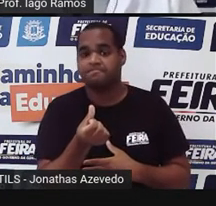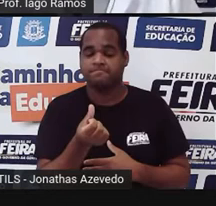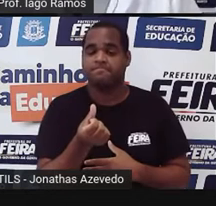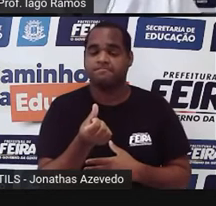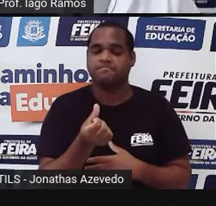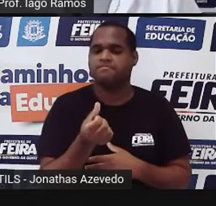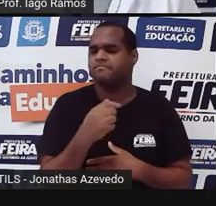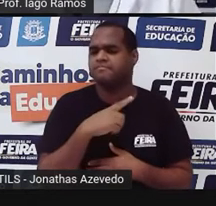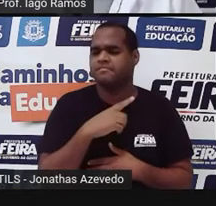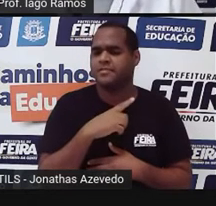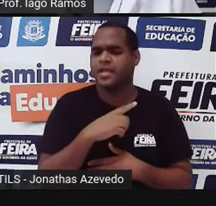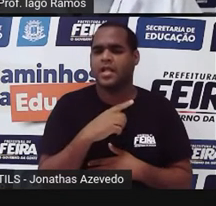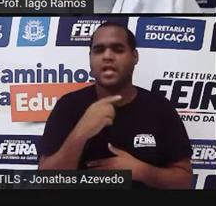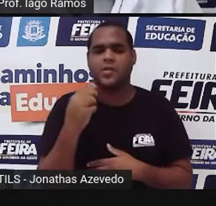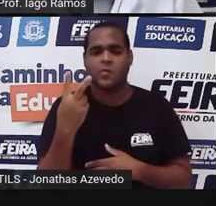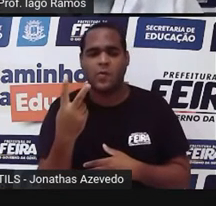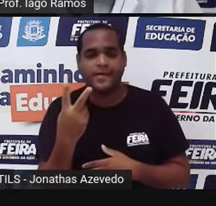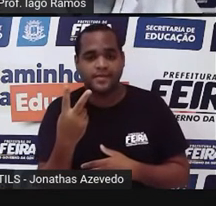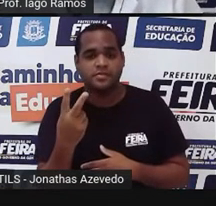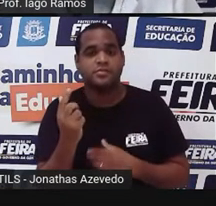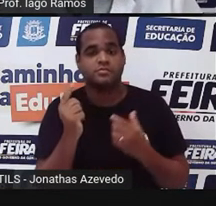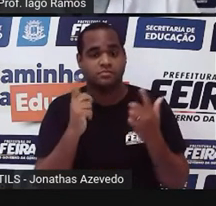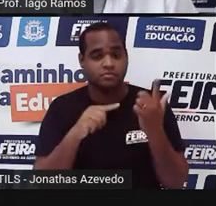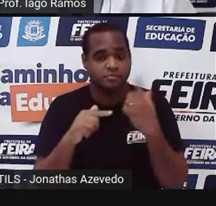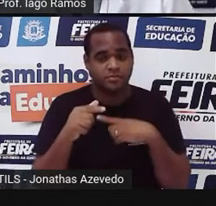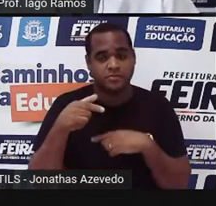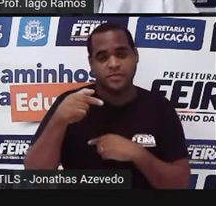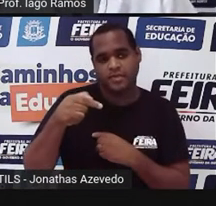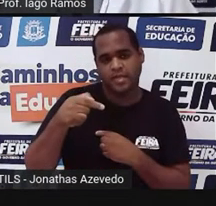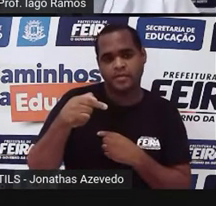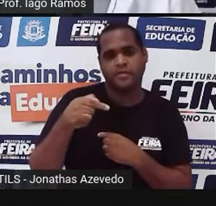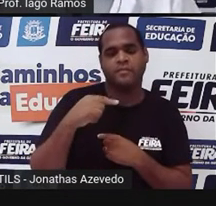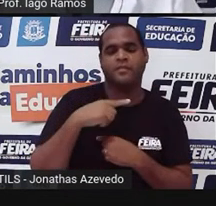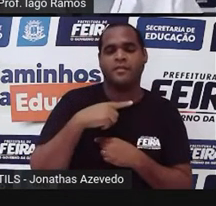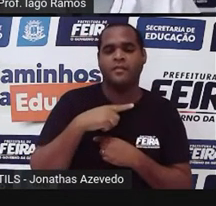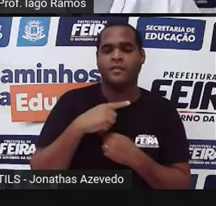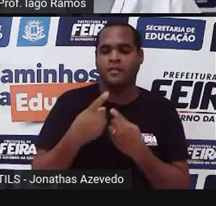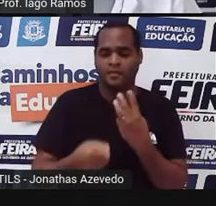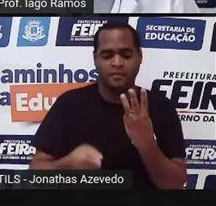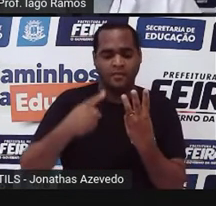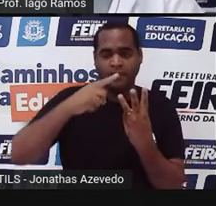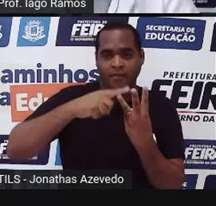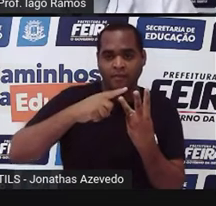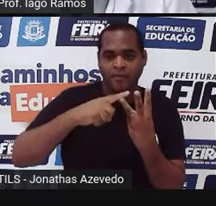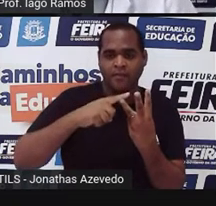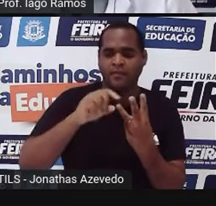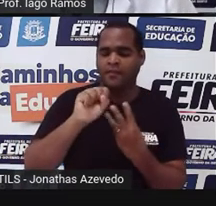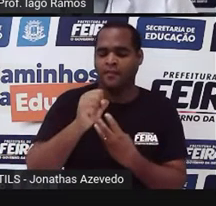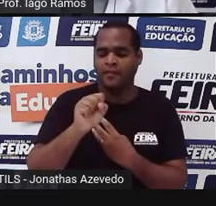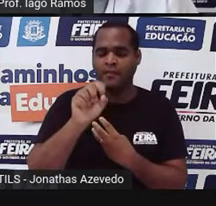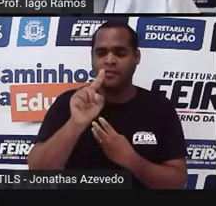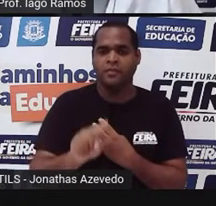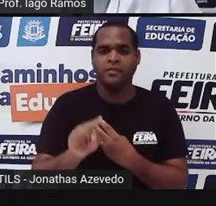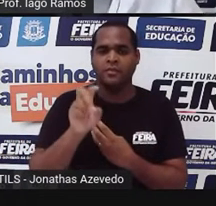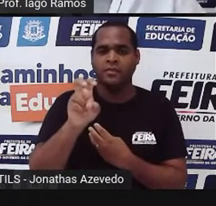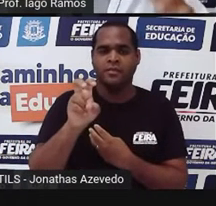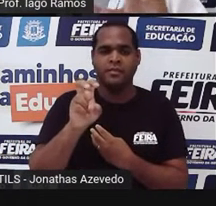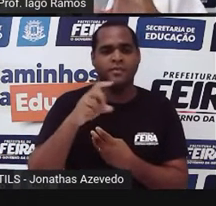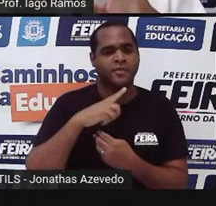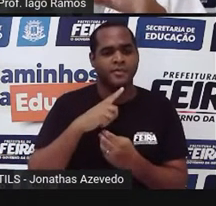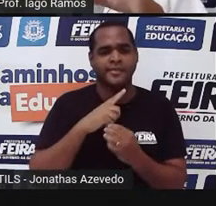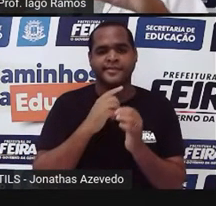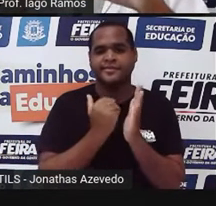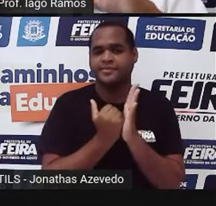unidade 2, a sua nota foi 7. E na unidade 3, a sua nota foi 8,5. Tá? Foi